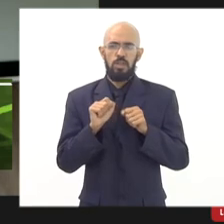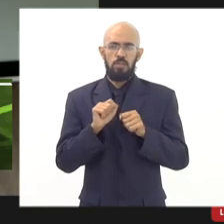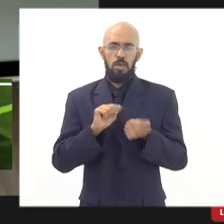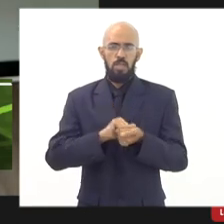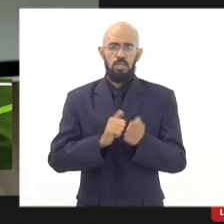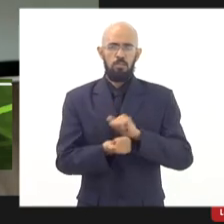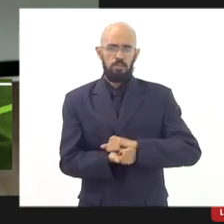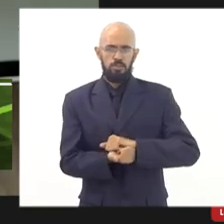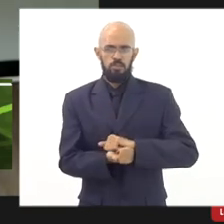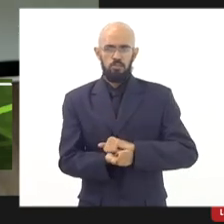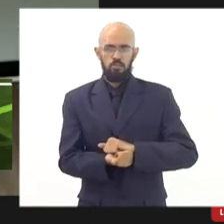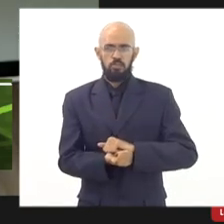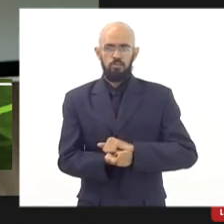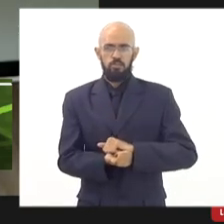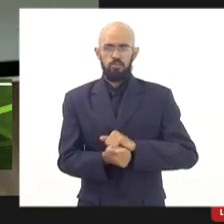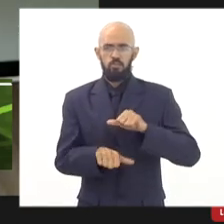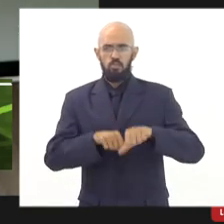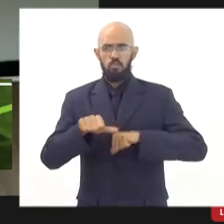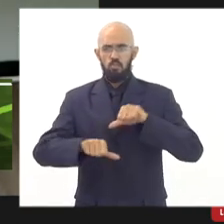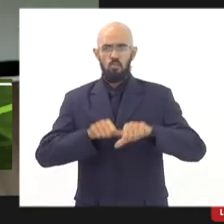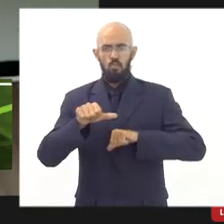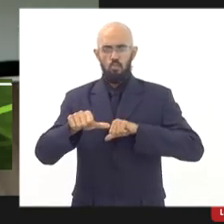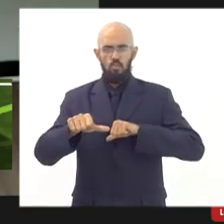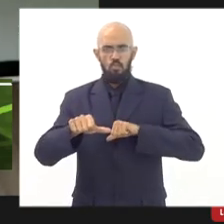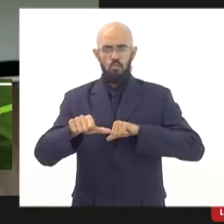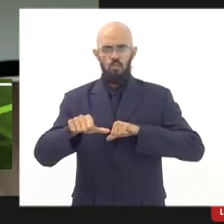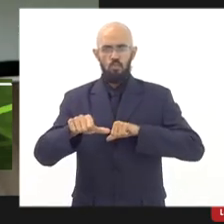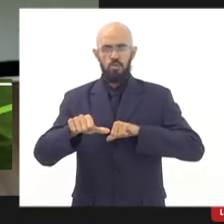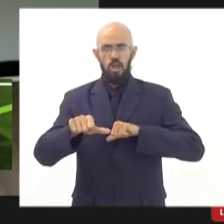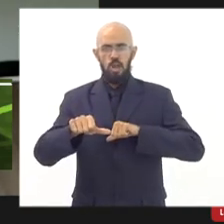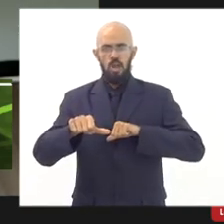adaptação, mudar alguns